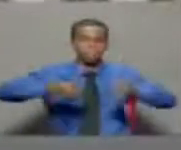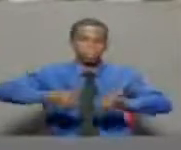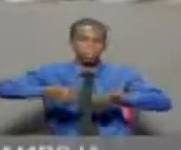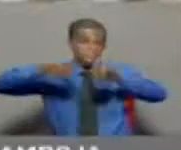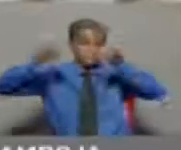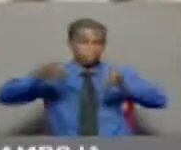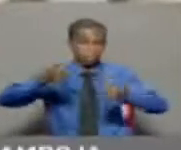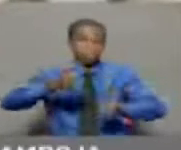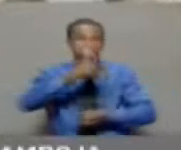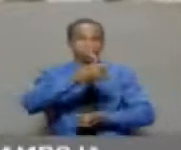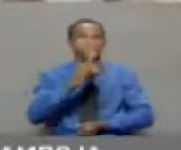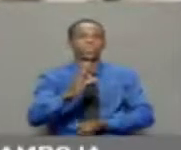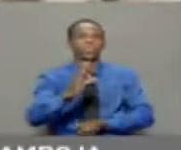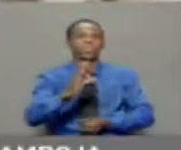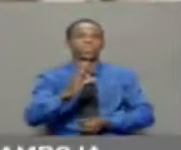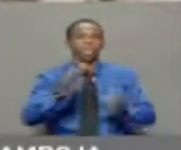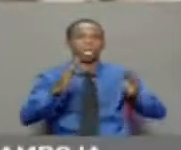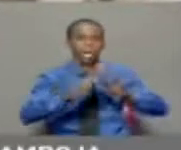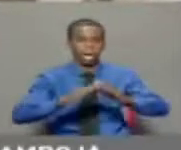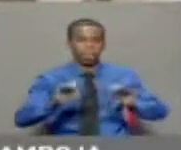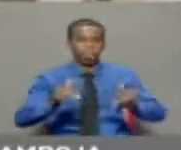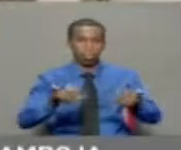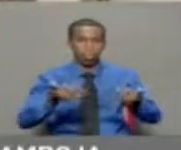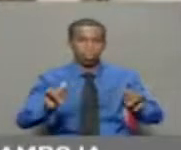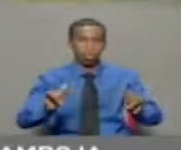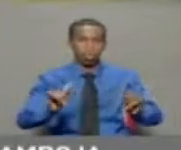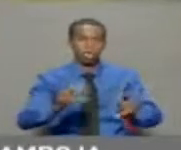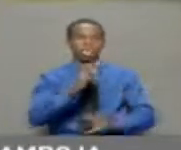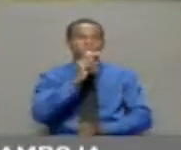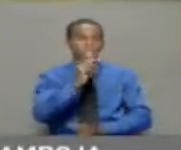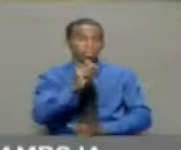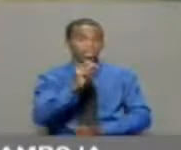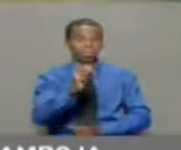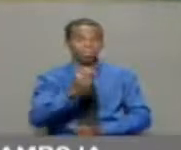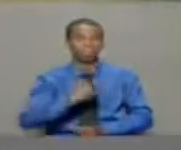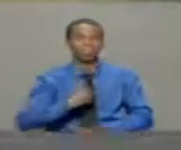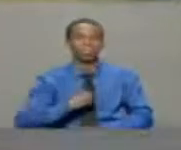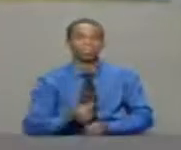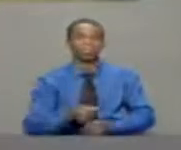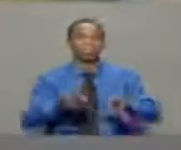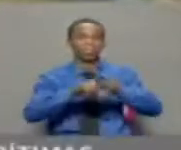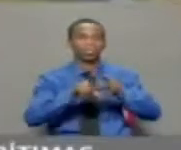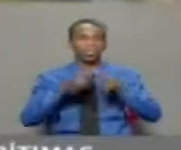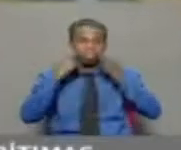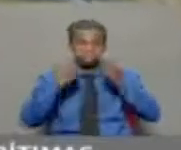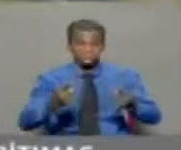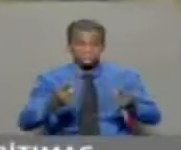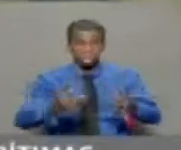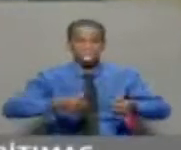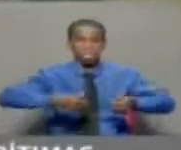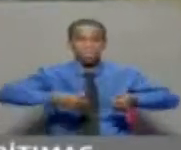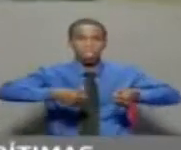3 creches, 2 clubes náuticos e 4 estaleiros. A centralidade do Quilamba,